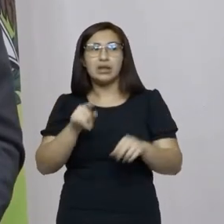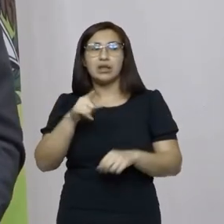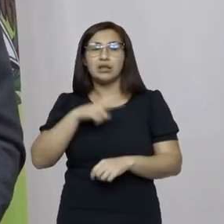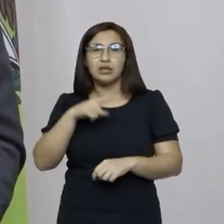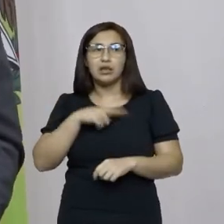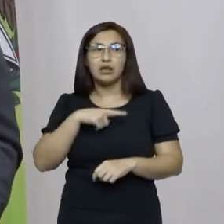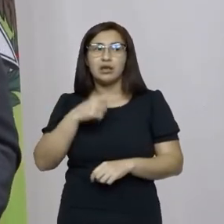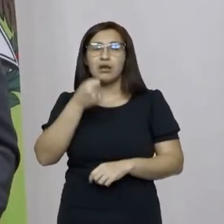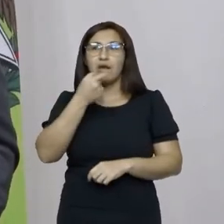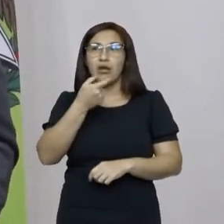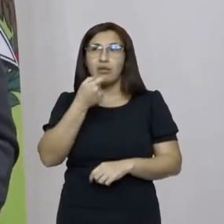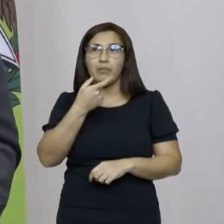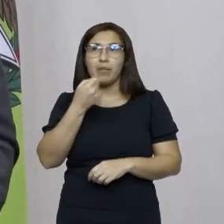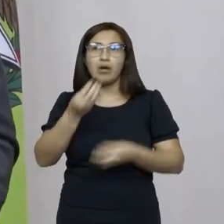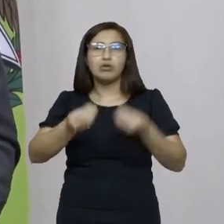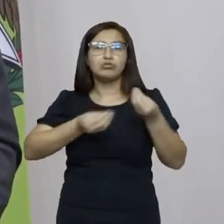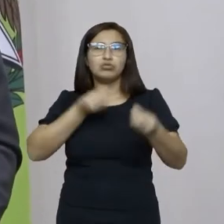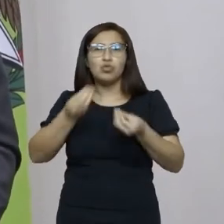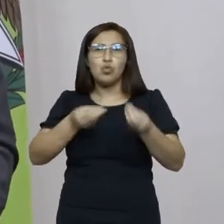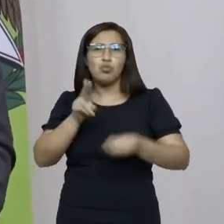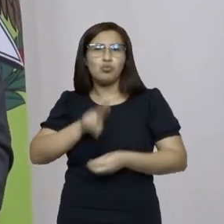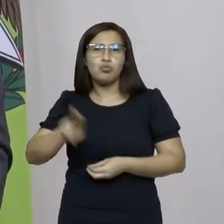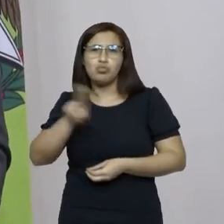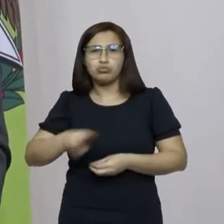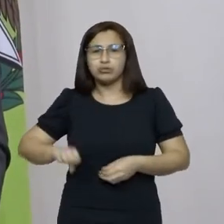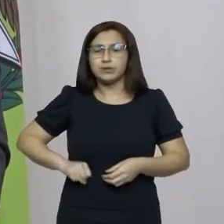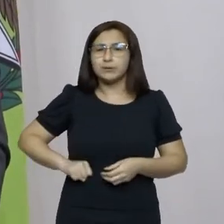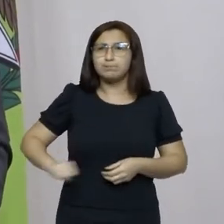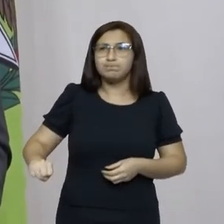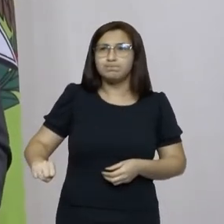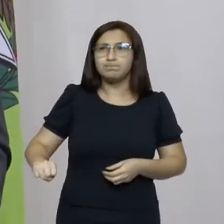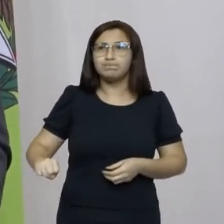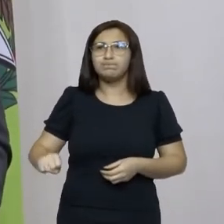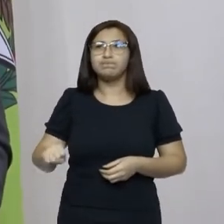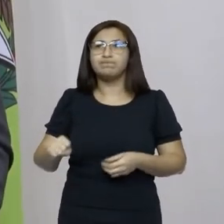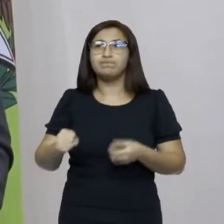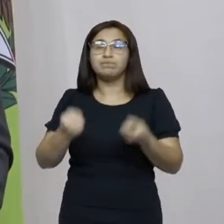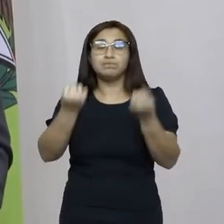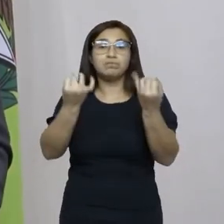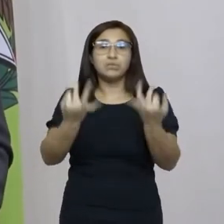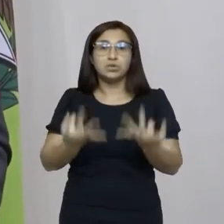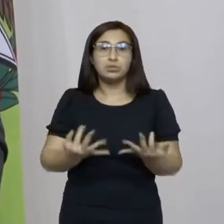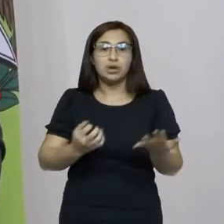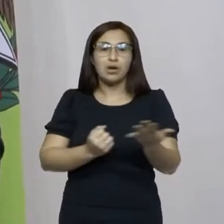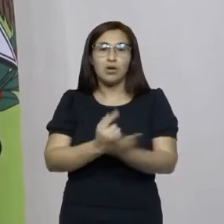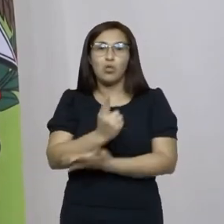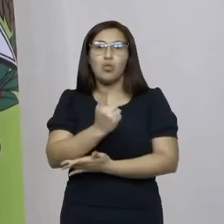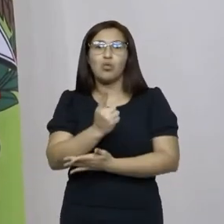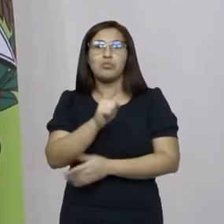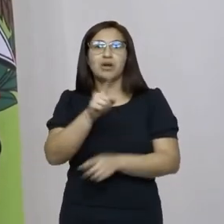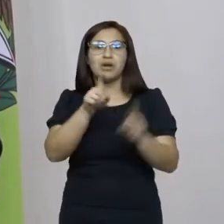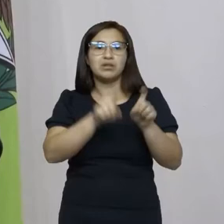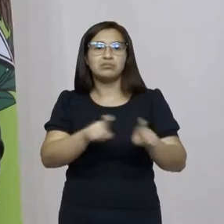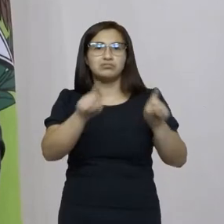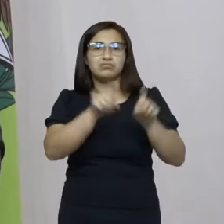forma de usar para abortar e diz compre no mercado negro